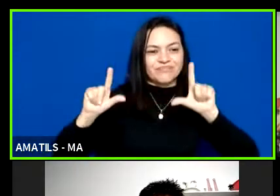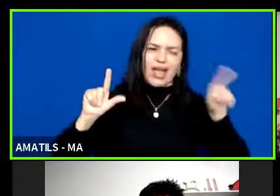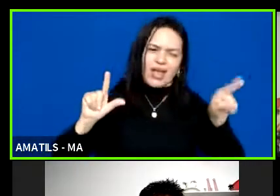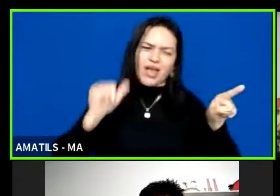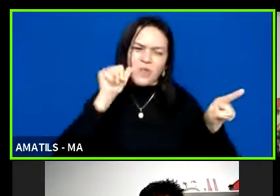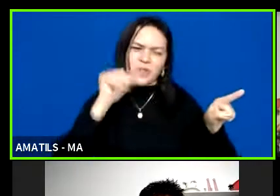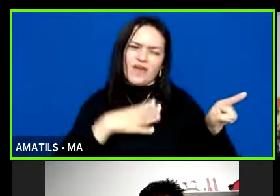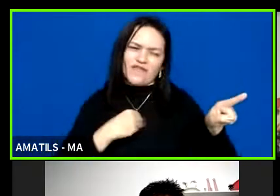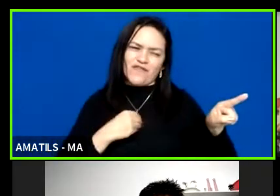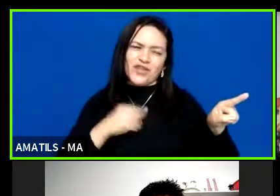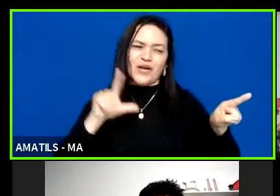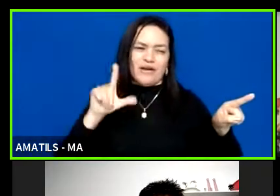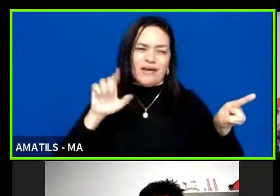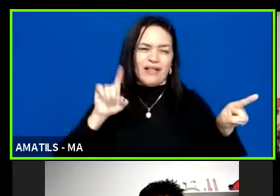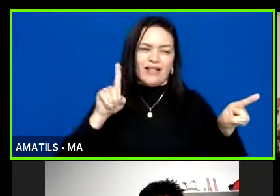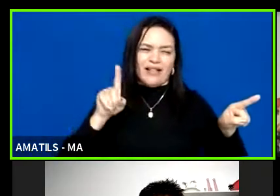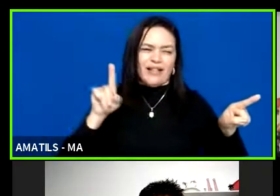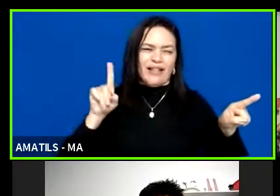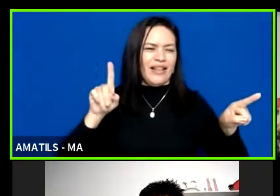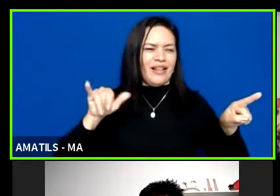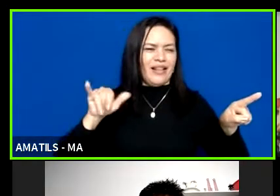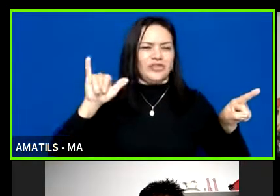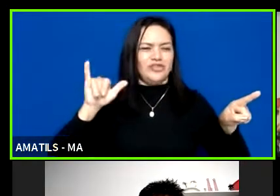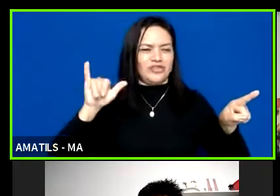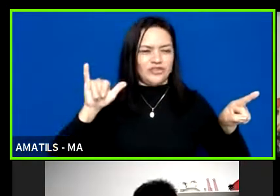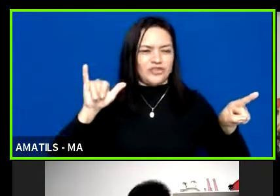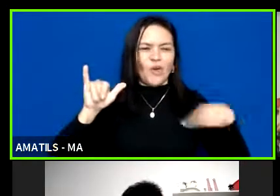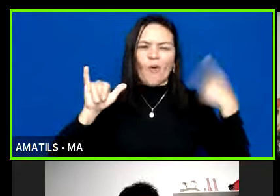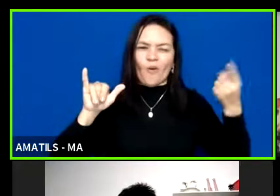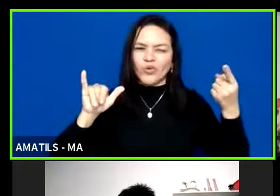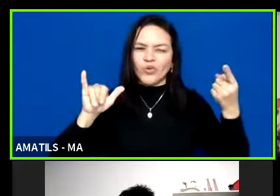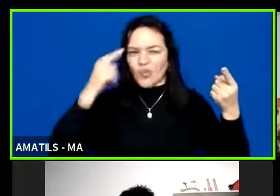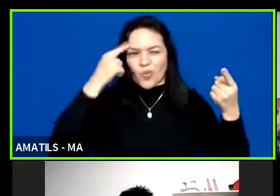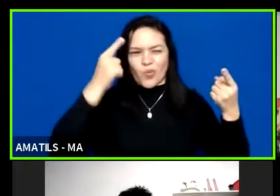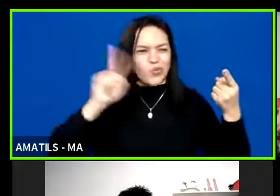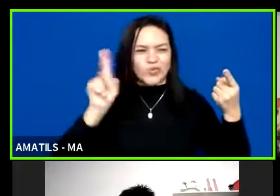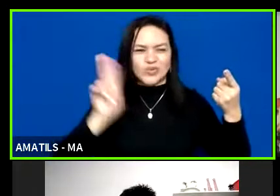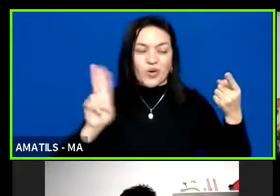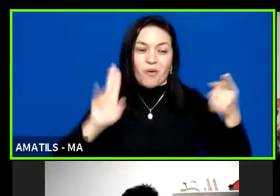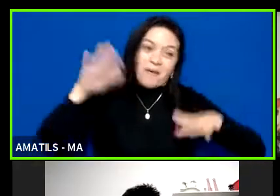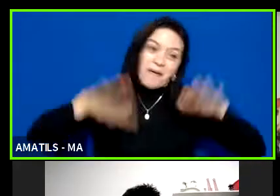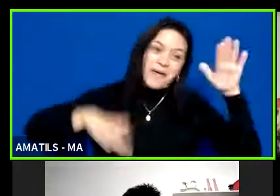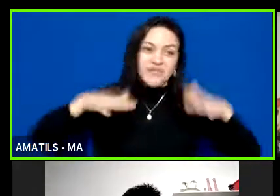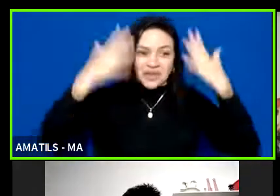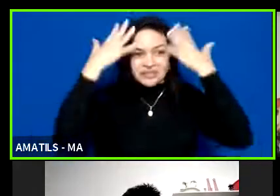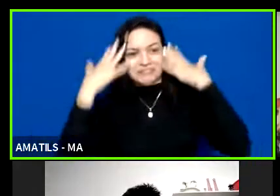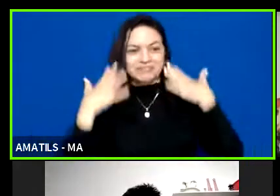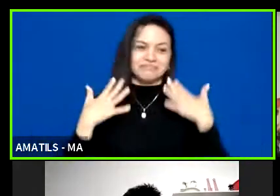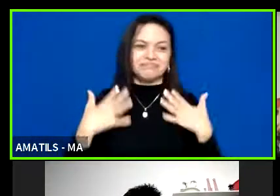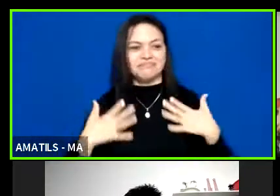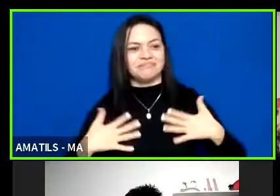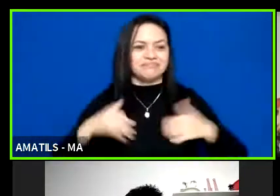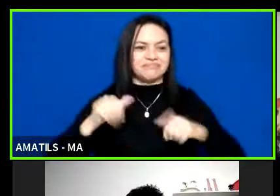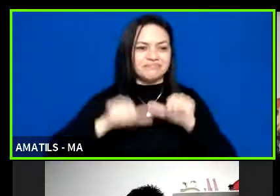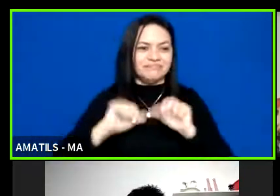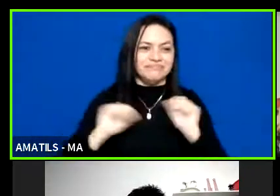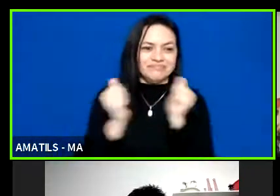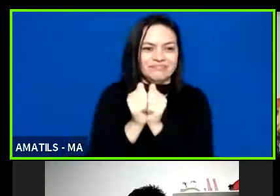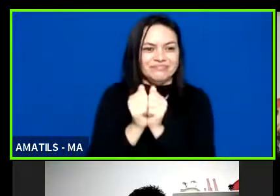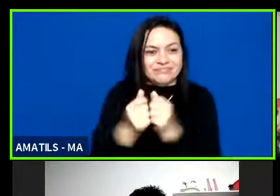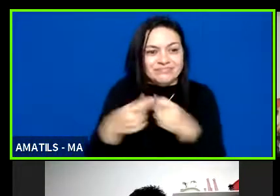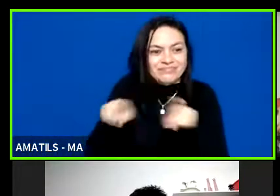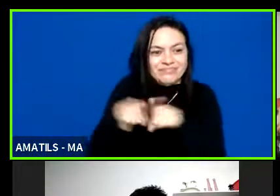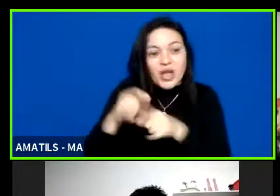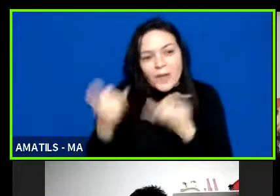brincar, Ladybug, o outro herói que no seu nome. De vez em quando eu tenho que me fantasiar aí do rapaz lá, é parceiro da Ladybug, para